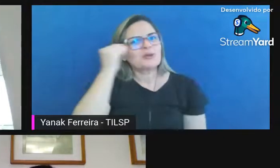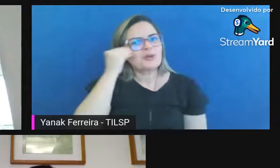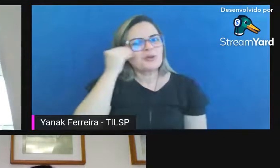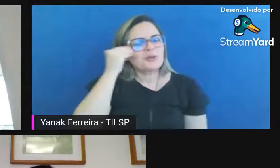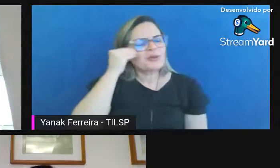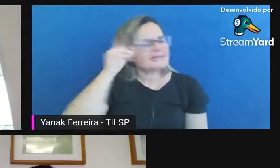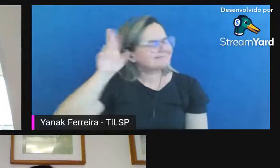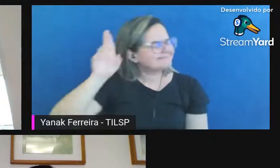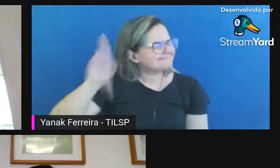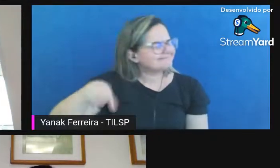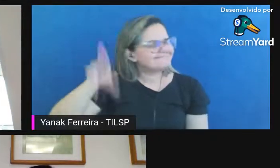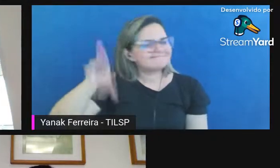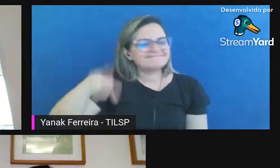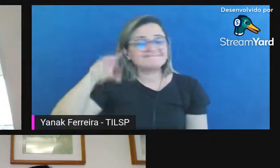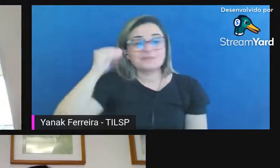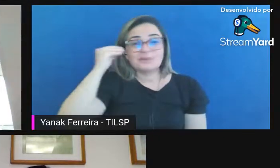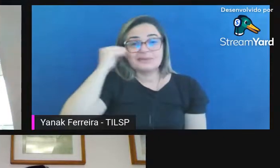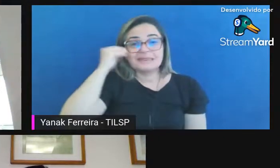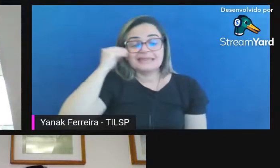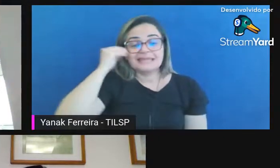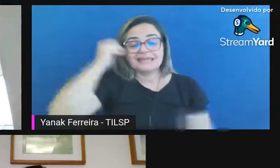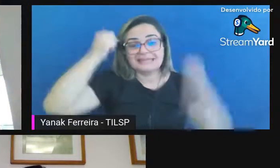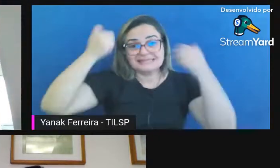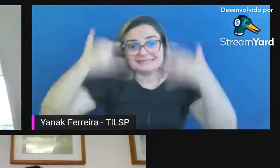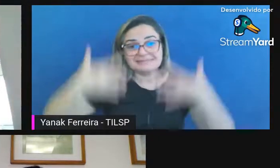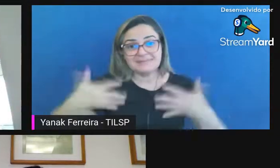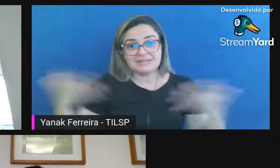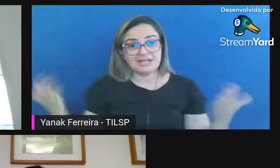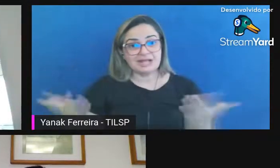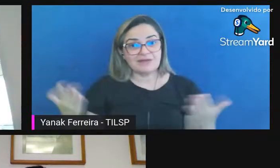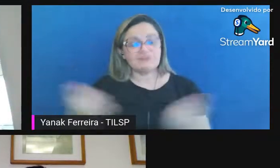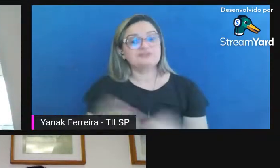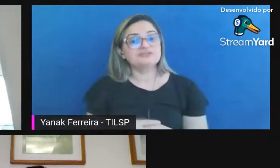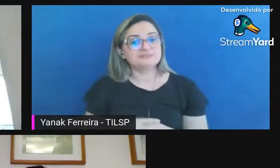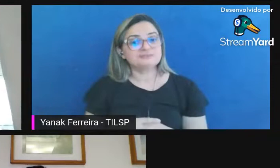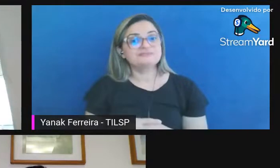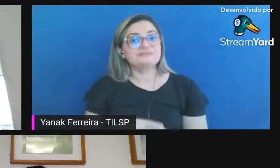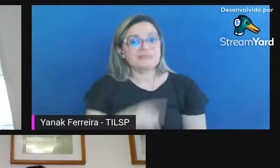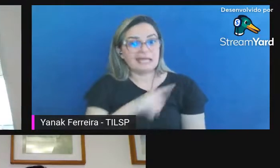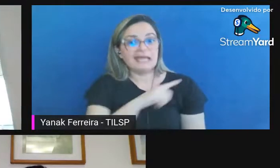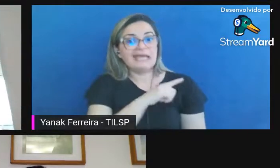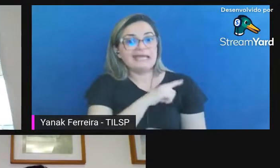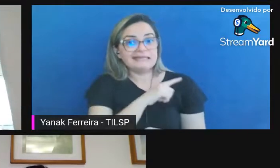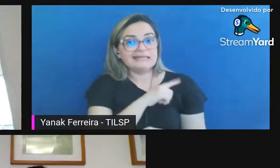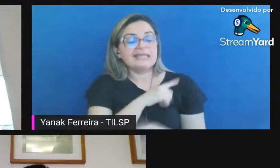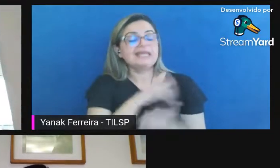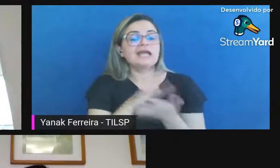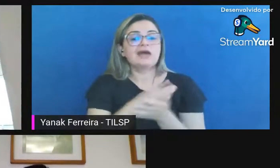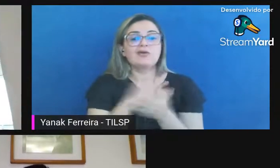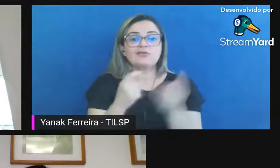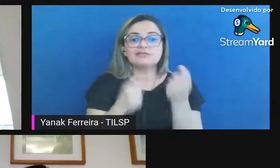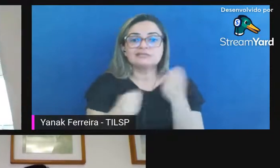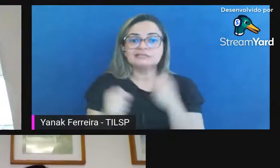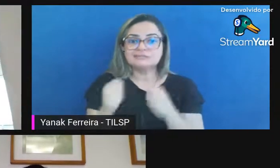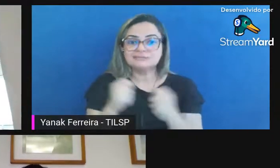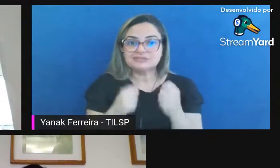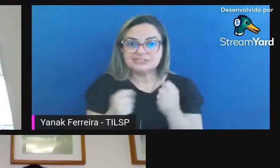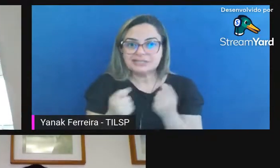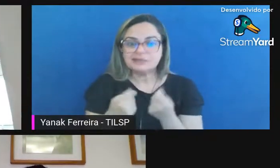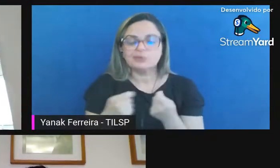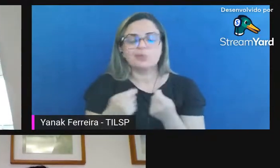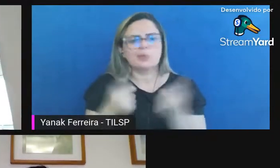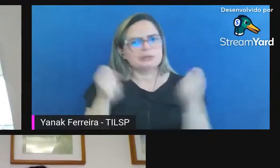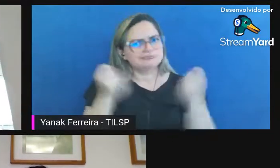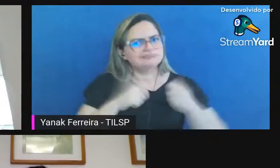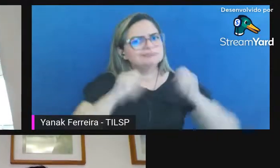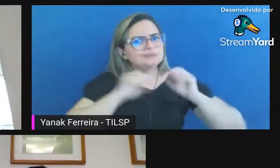apresentação existem administradores claros definidos por